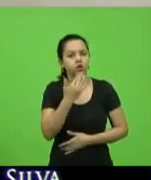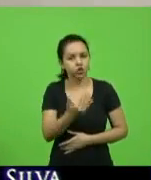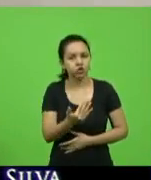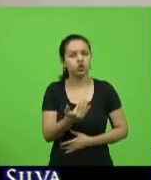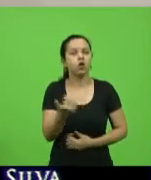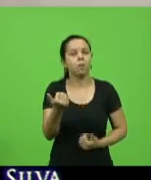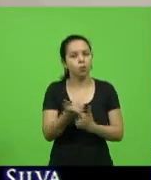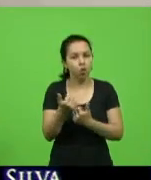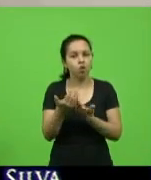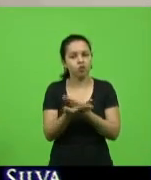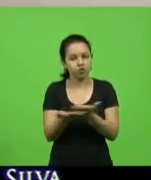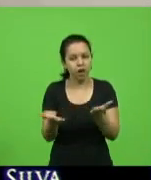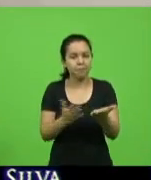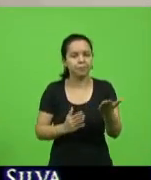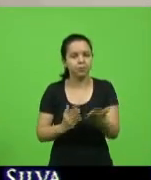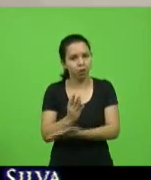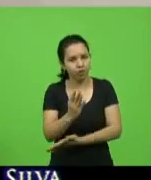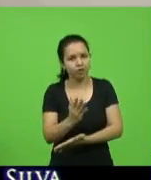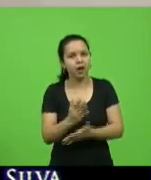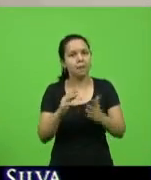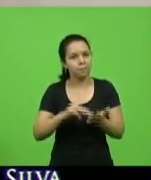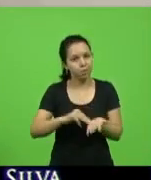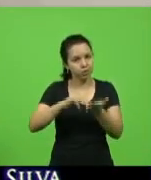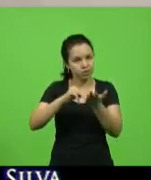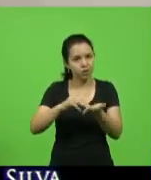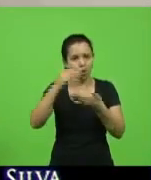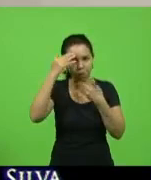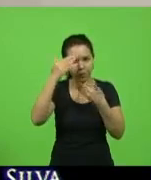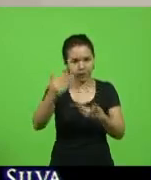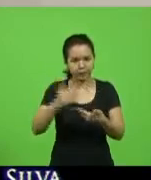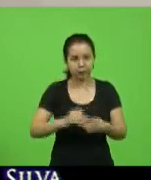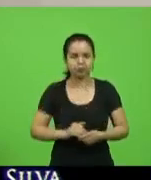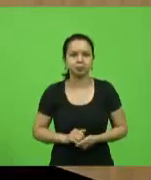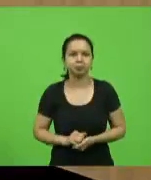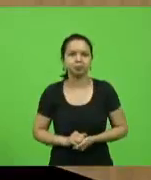pela aprovação dessa moção. Muito obrigado, senhor presidente.